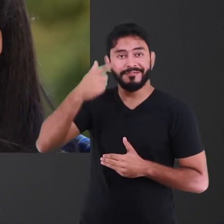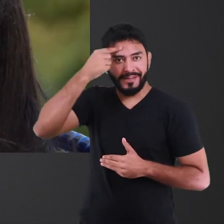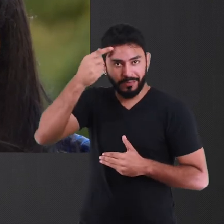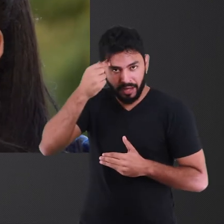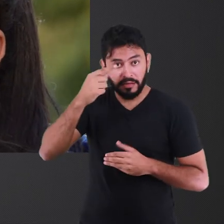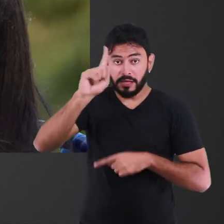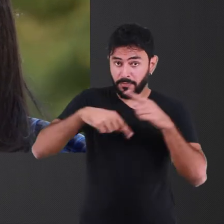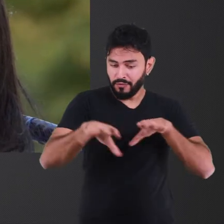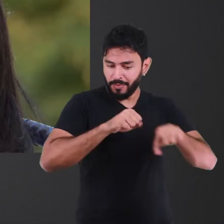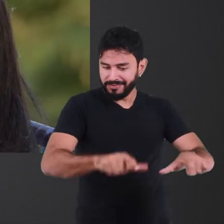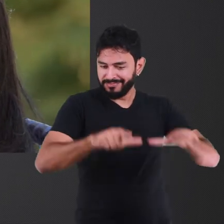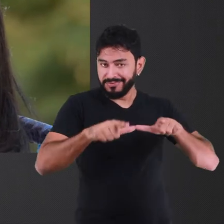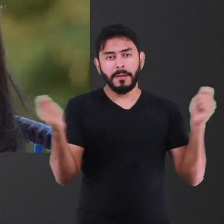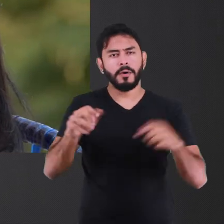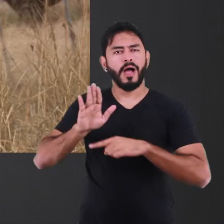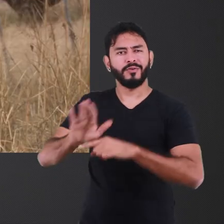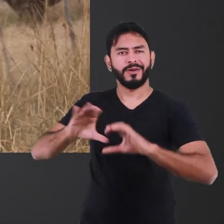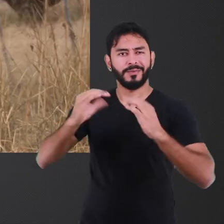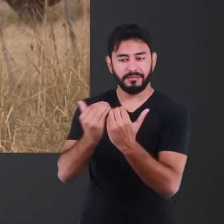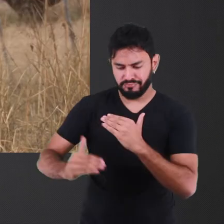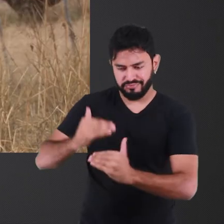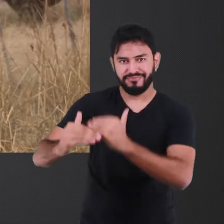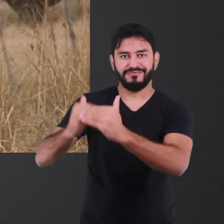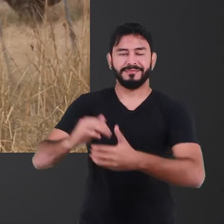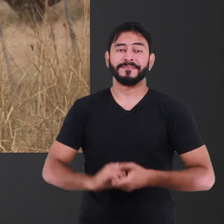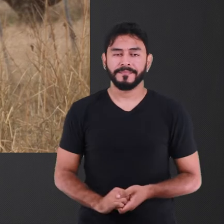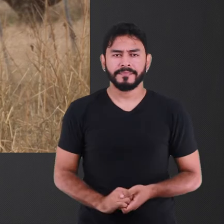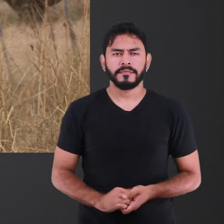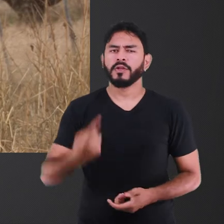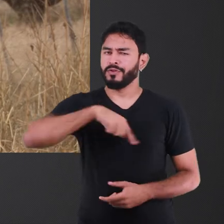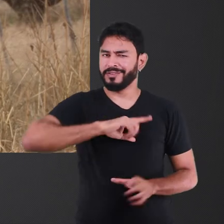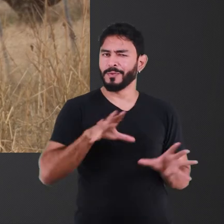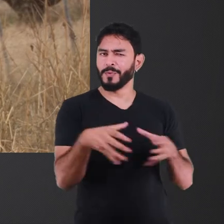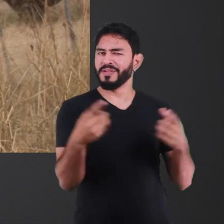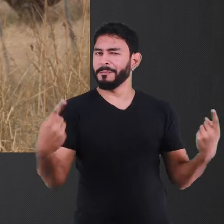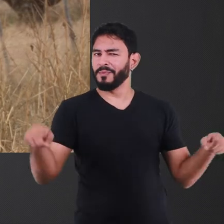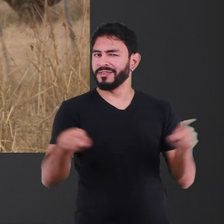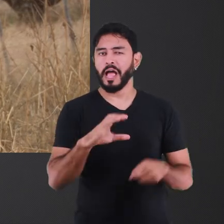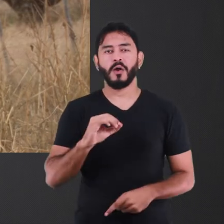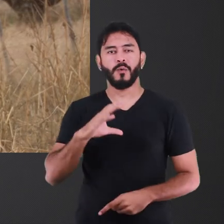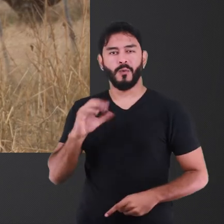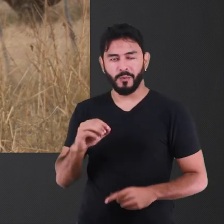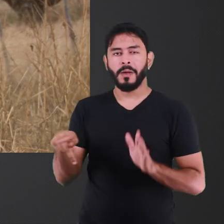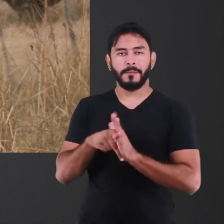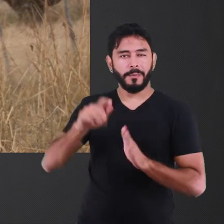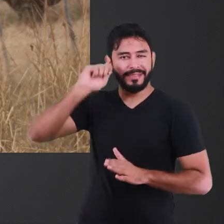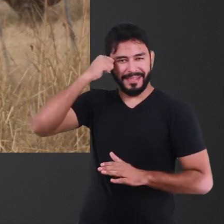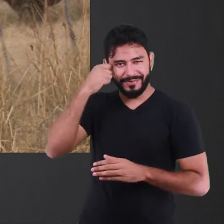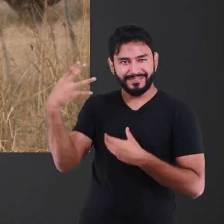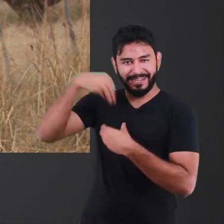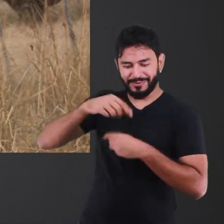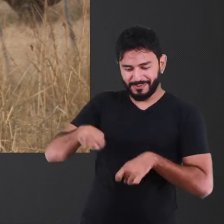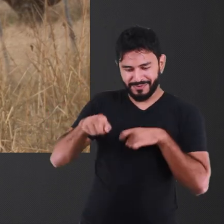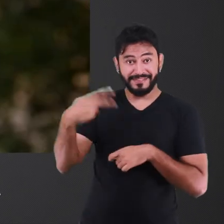mais na frente eu possa ajudar a minha comunidade. A gente tem o grupo de coco. O grupo de coco de negros e negras leitam